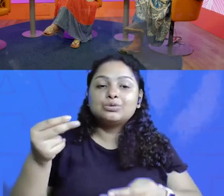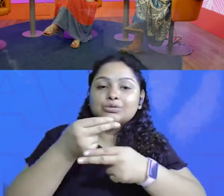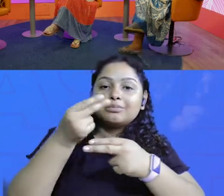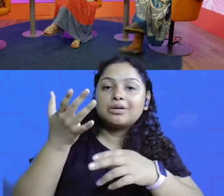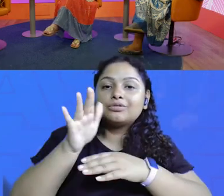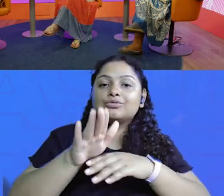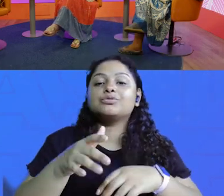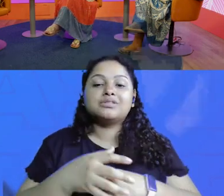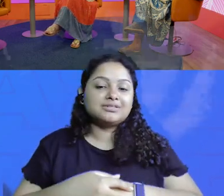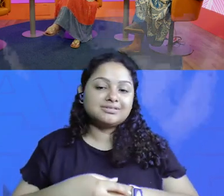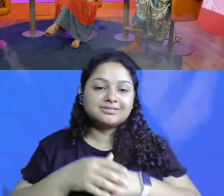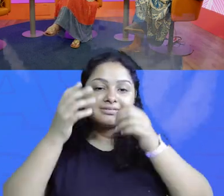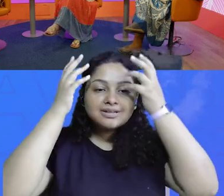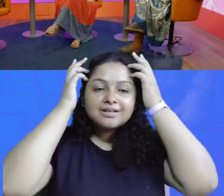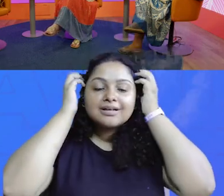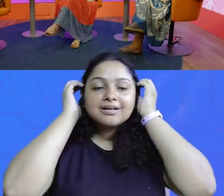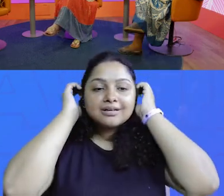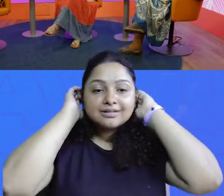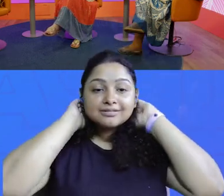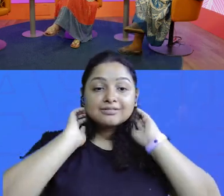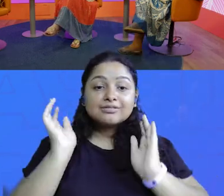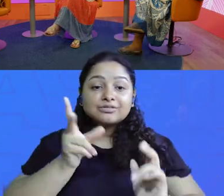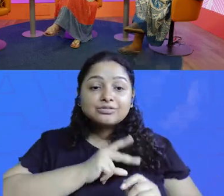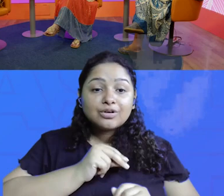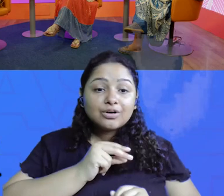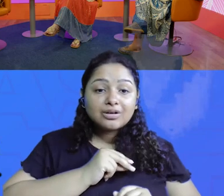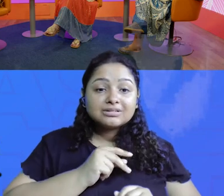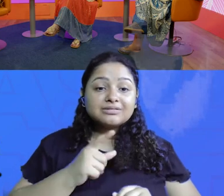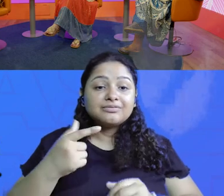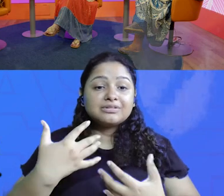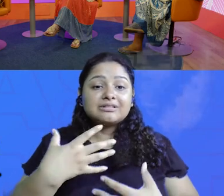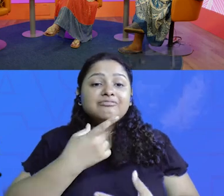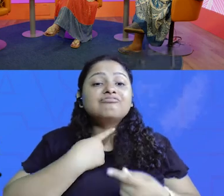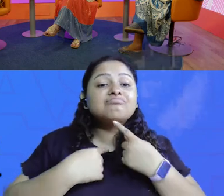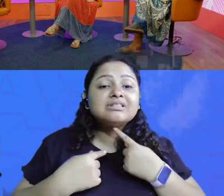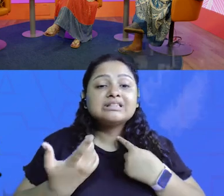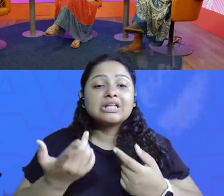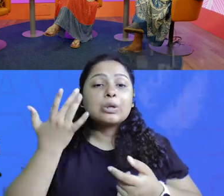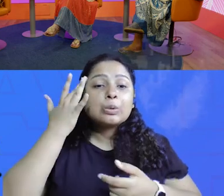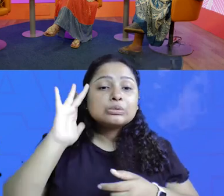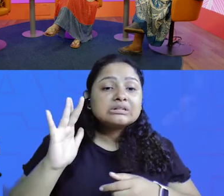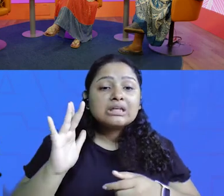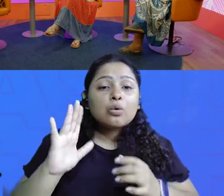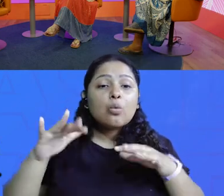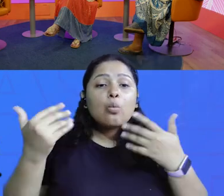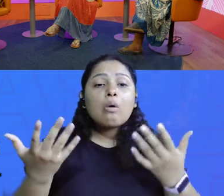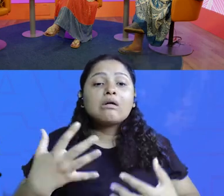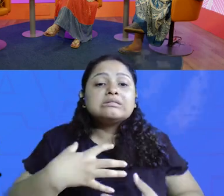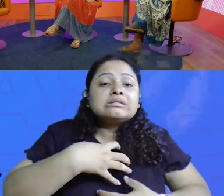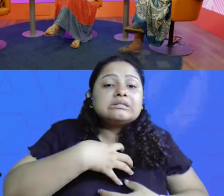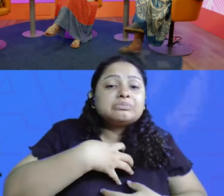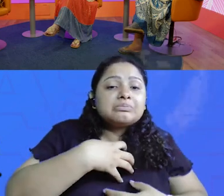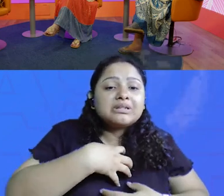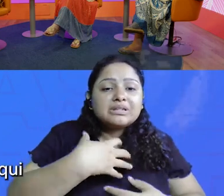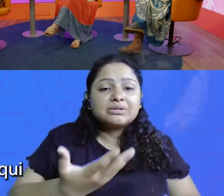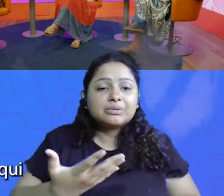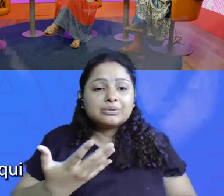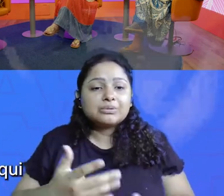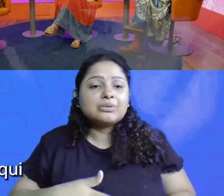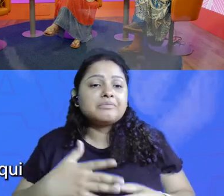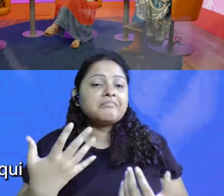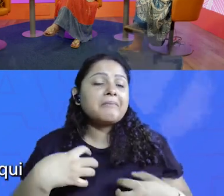é essa, a importância do Sebrae reconhecer a força da mulher. Olha, são tantas emoções que eu já nem sei mais definir qual é a emoção. uma